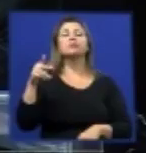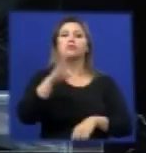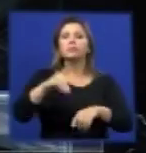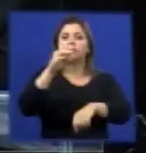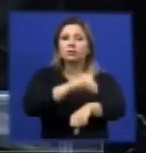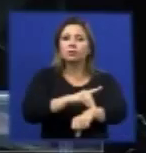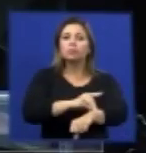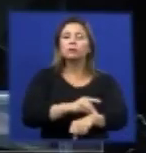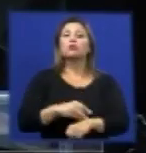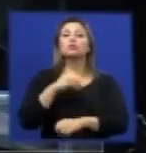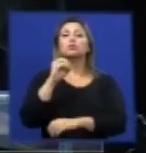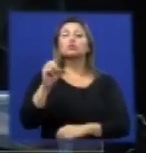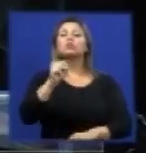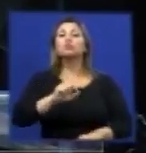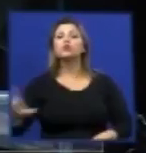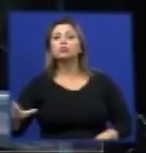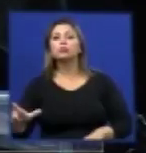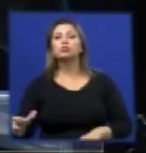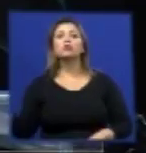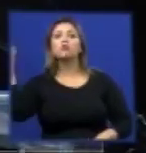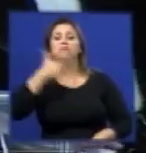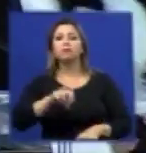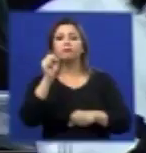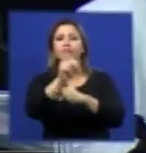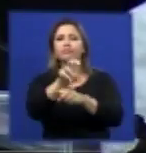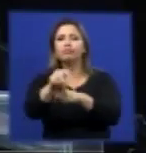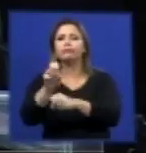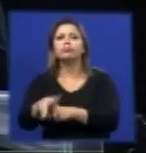mais de 800% na transmissão de dengue